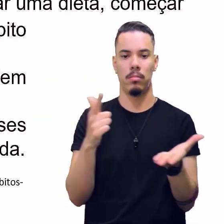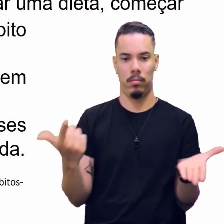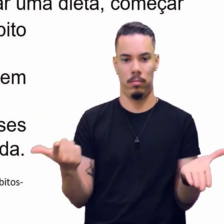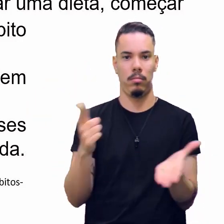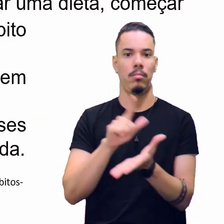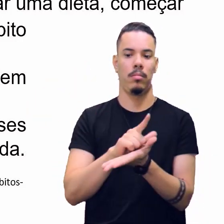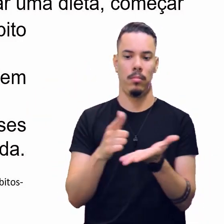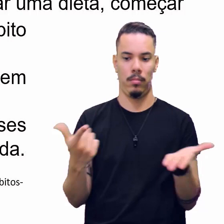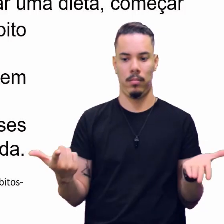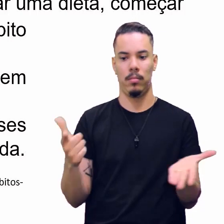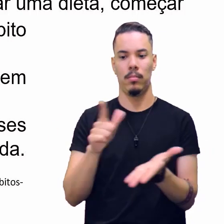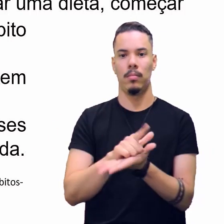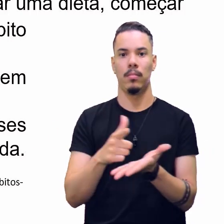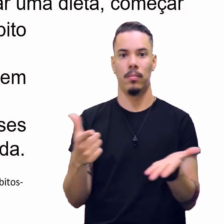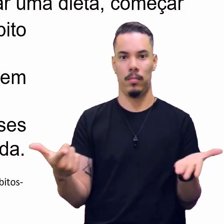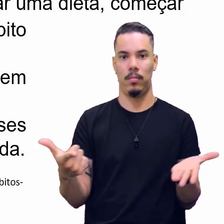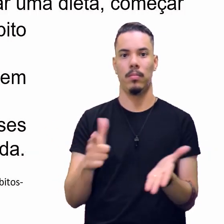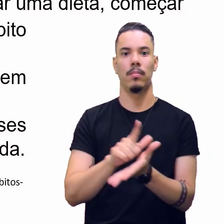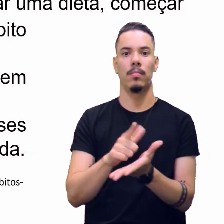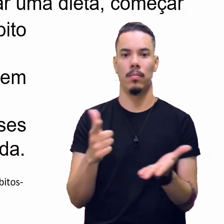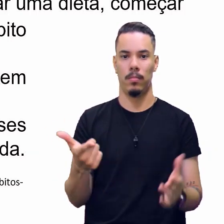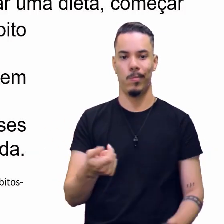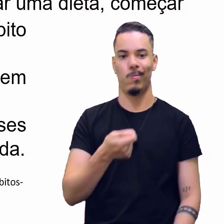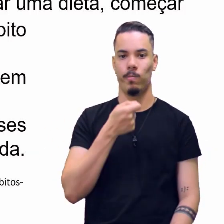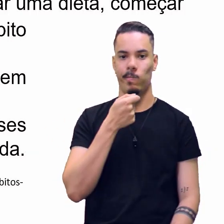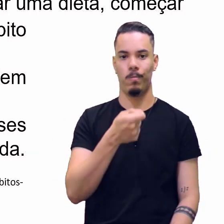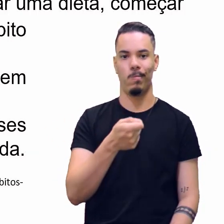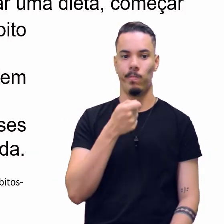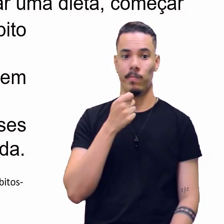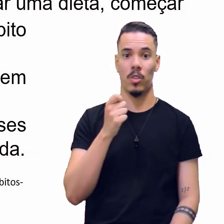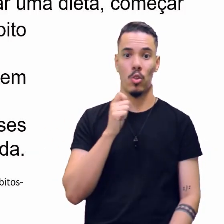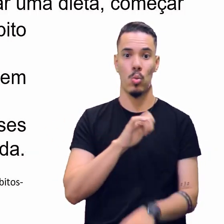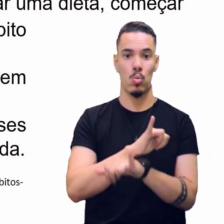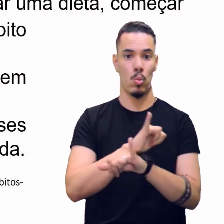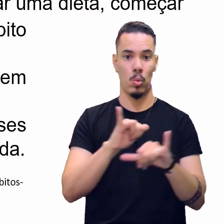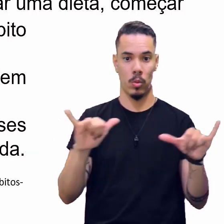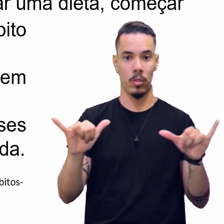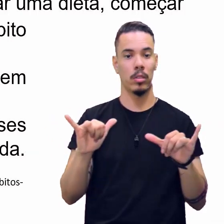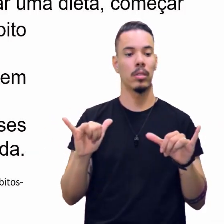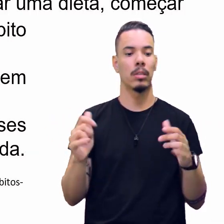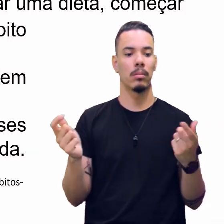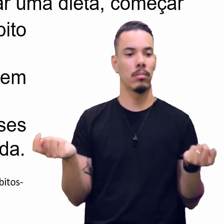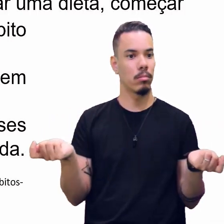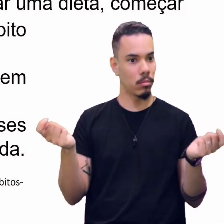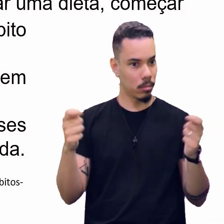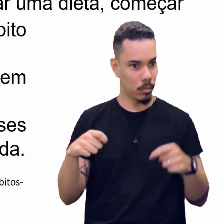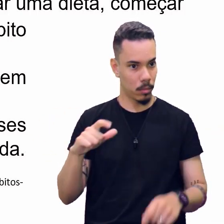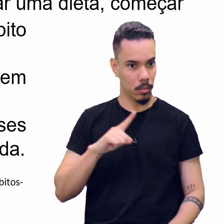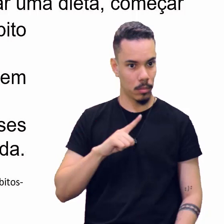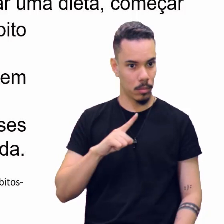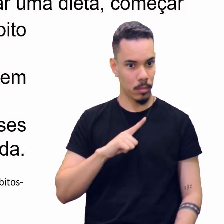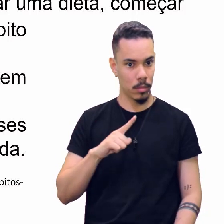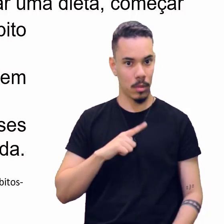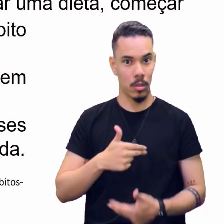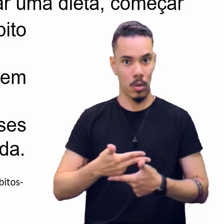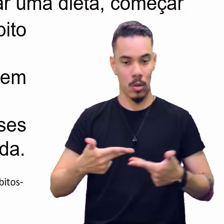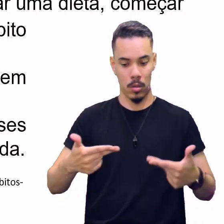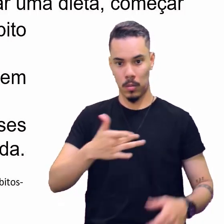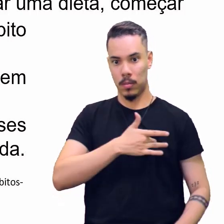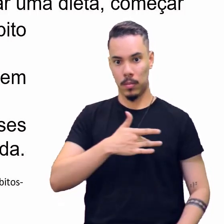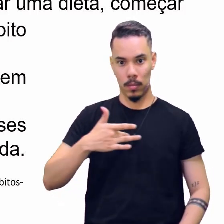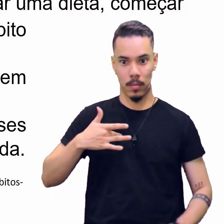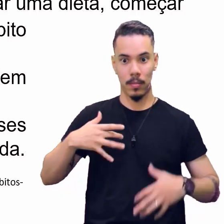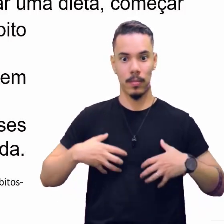ou seja, de uma notícia sobre é possível ter hábitos saudáveis e ser mais